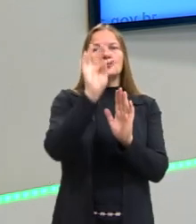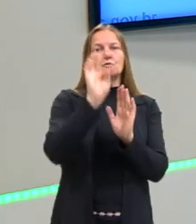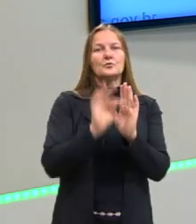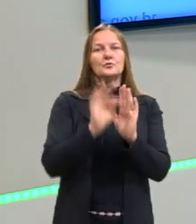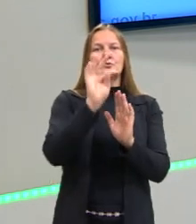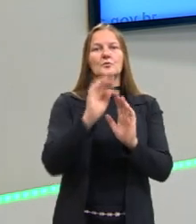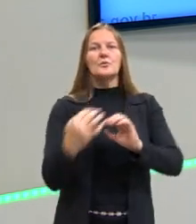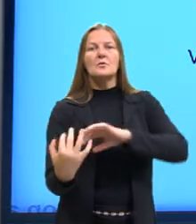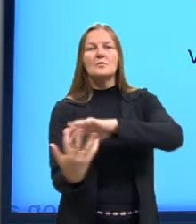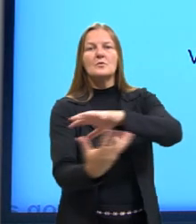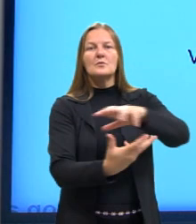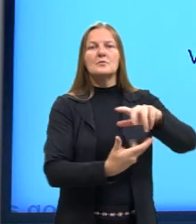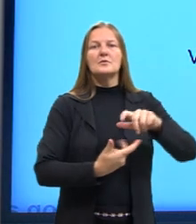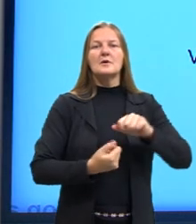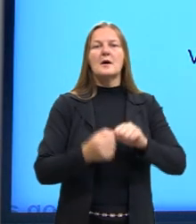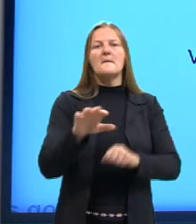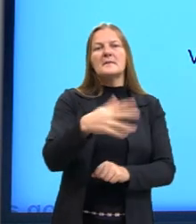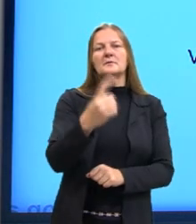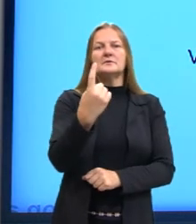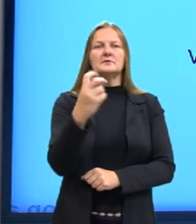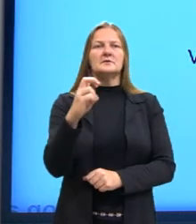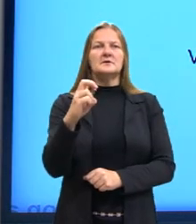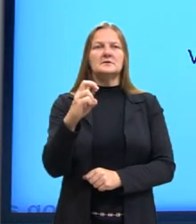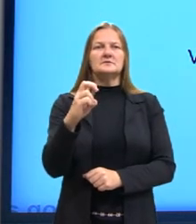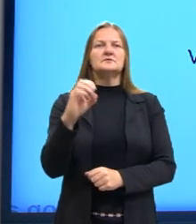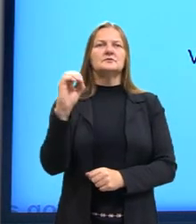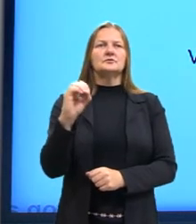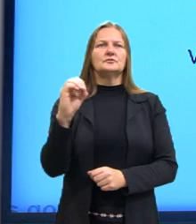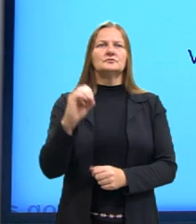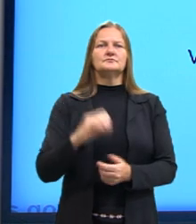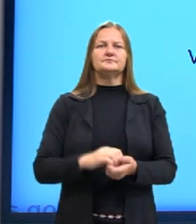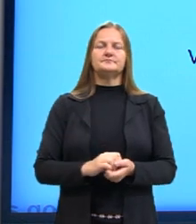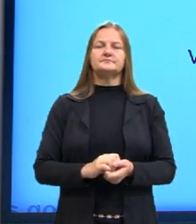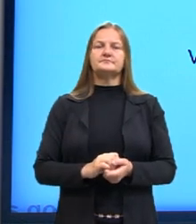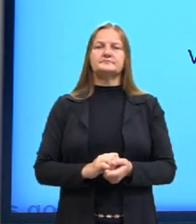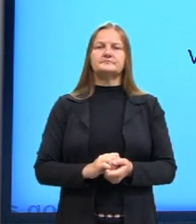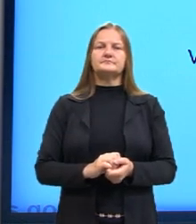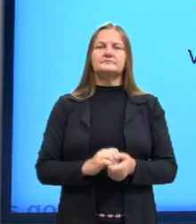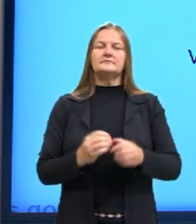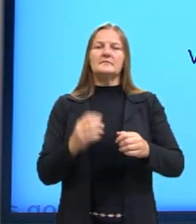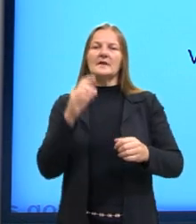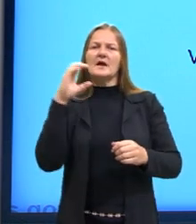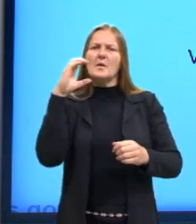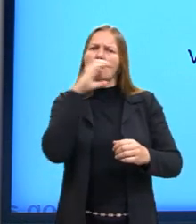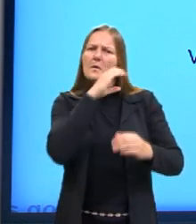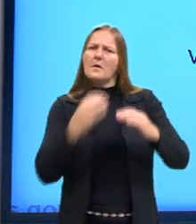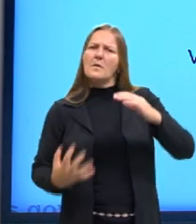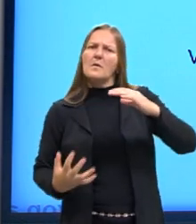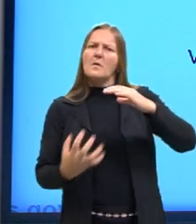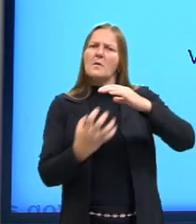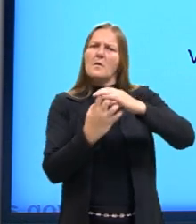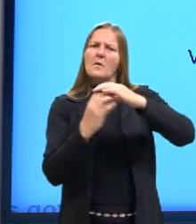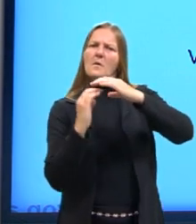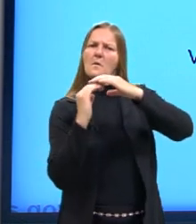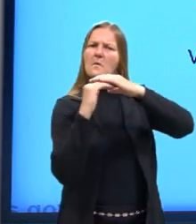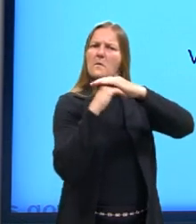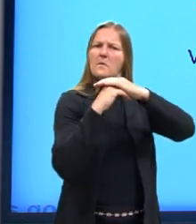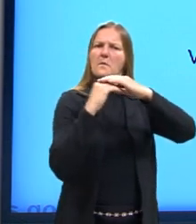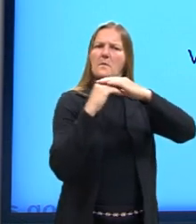da Terra entre 15 graus Celsius, que é o famoso efeito estufa, que é um efeito natural, mas que ele acaba sofrendo